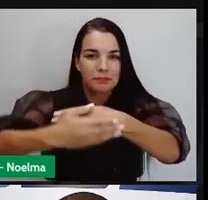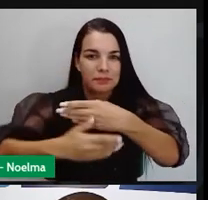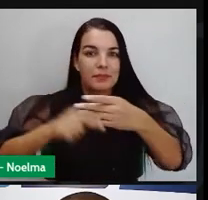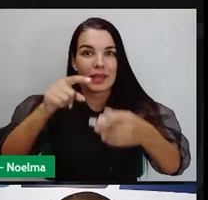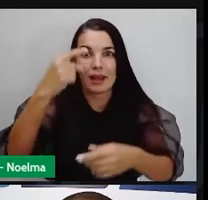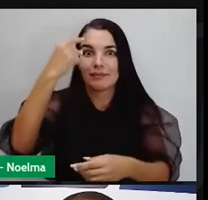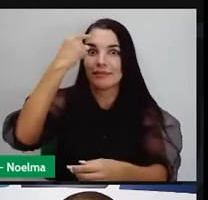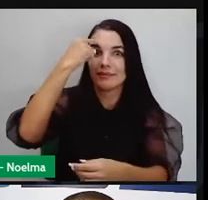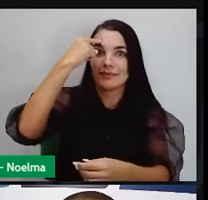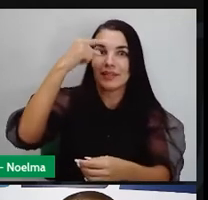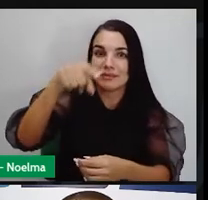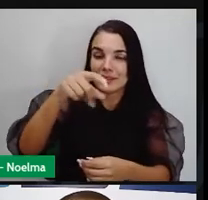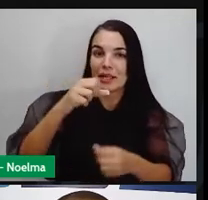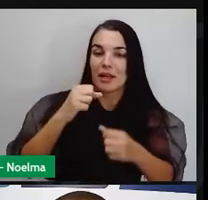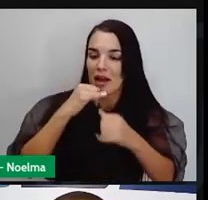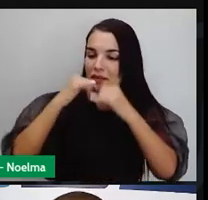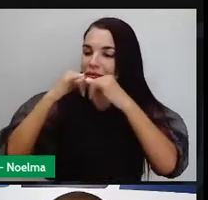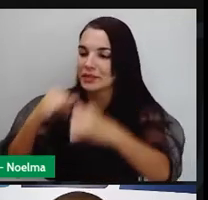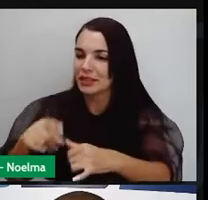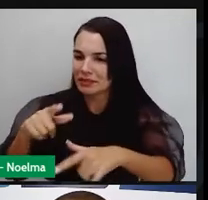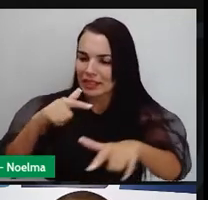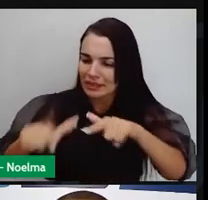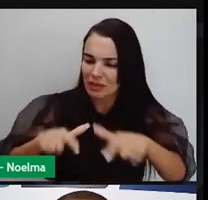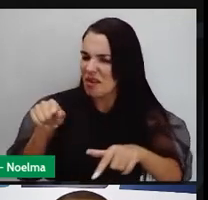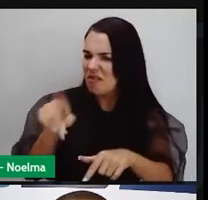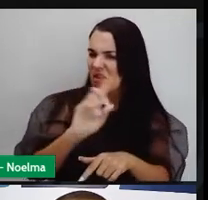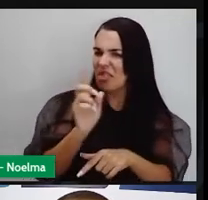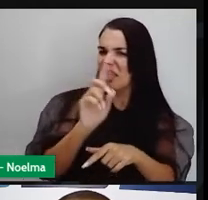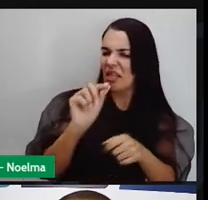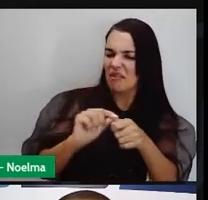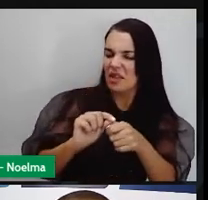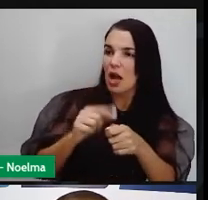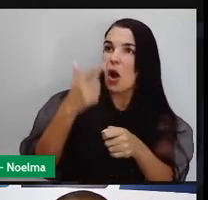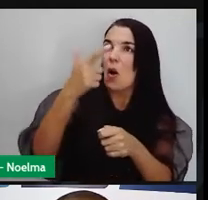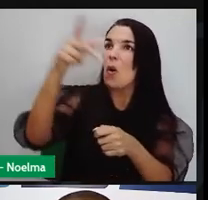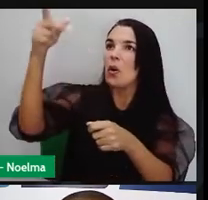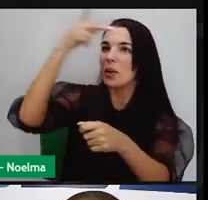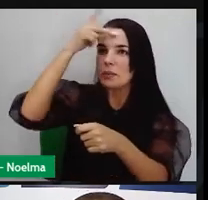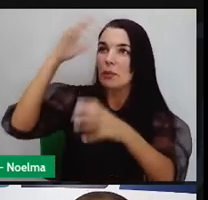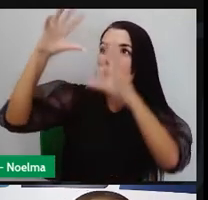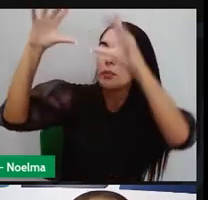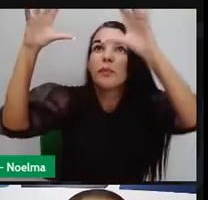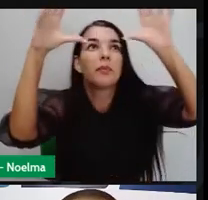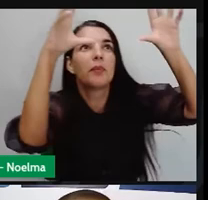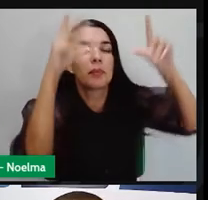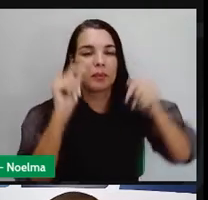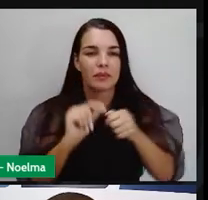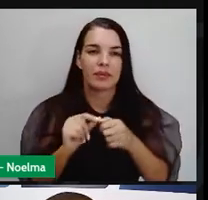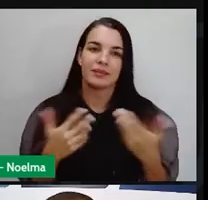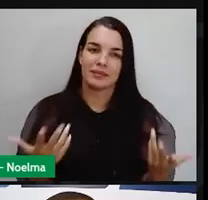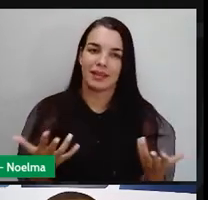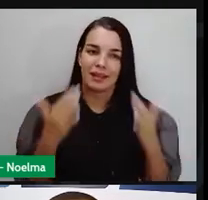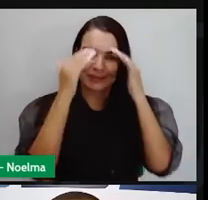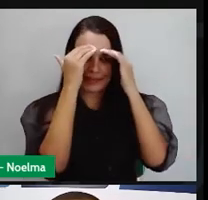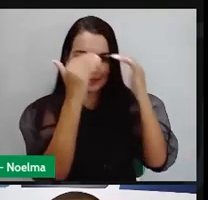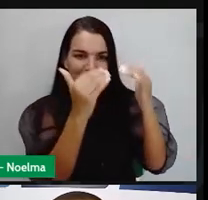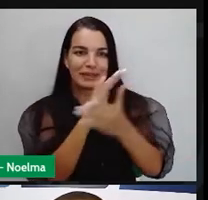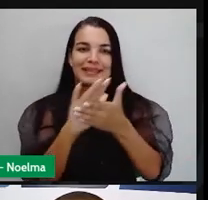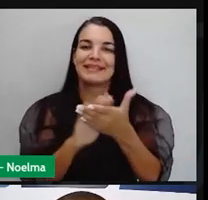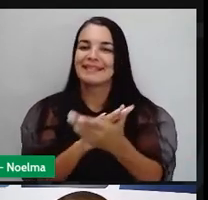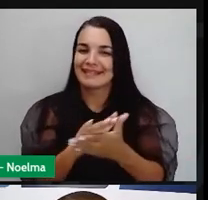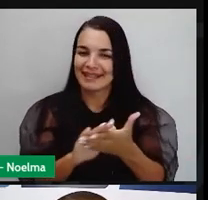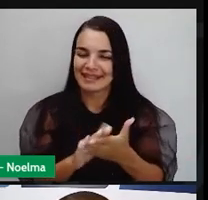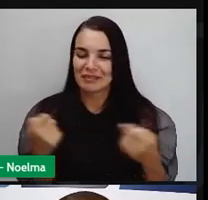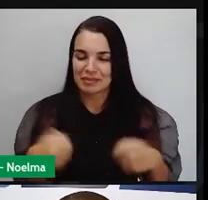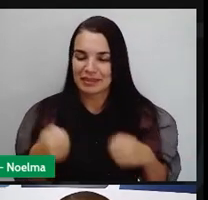imagina você chegar a esses caras depois de tanto trabalho e dizer, não, não, não. Foi um alienígena que fez. É de respeito, né, gente? Então, bora respeitar